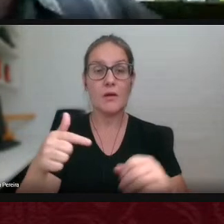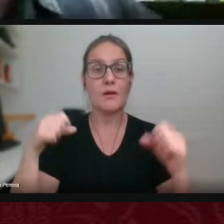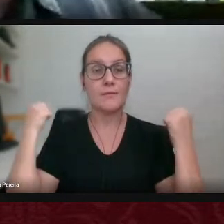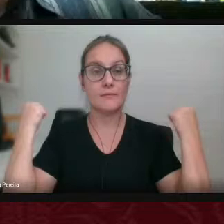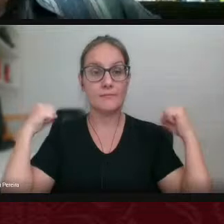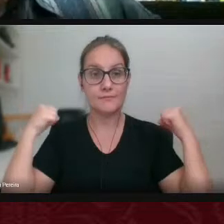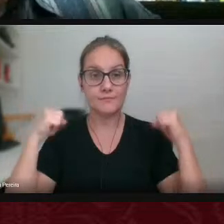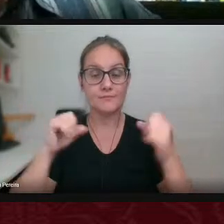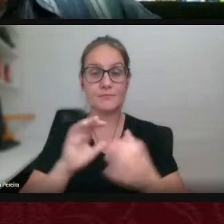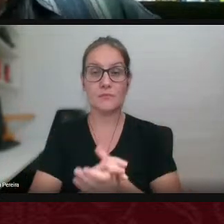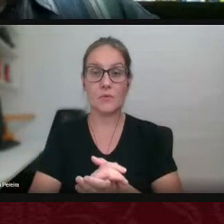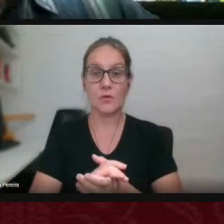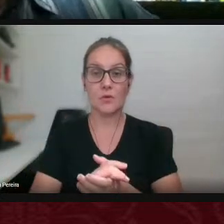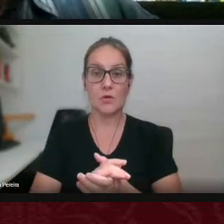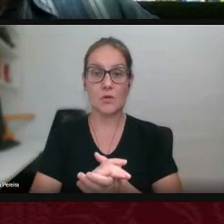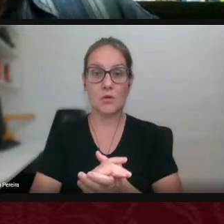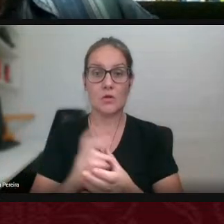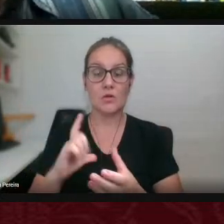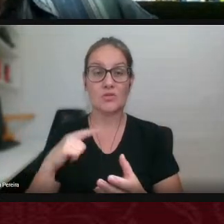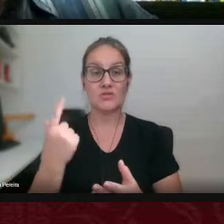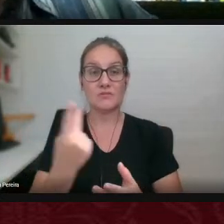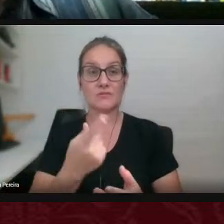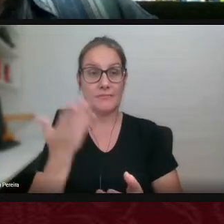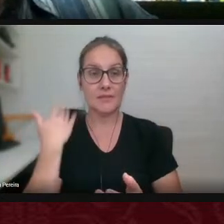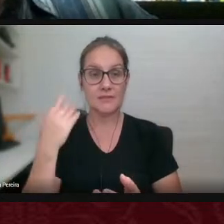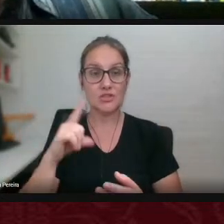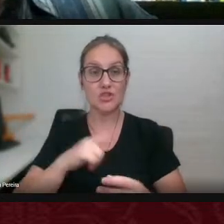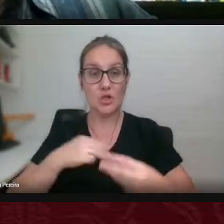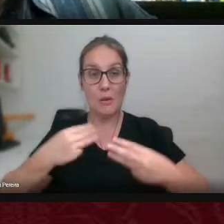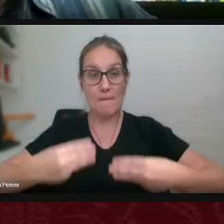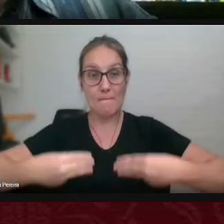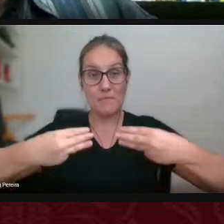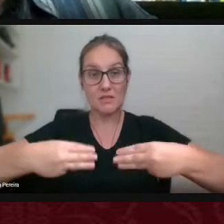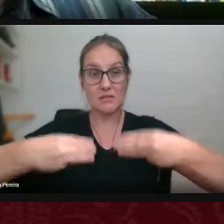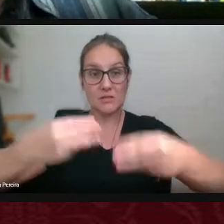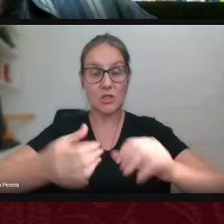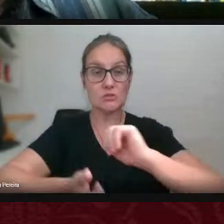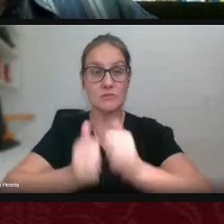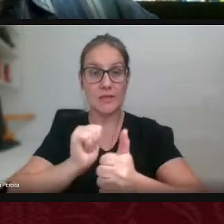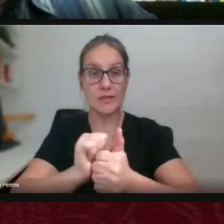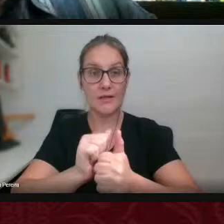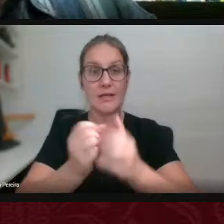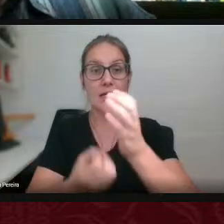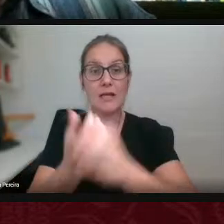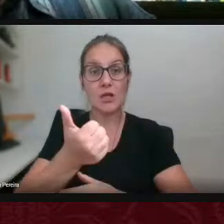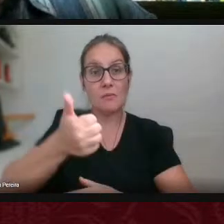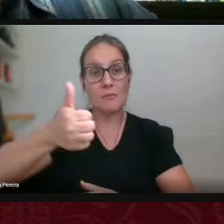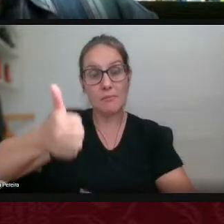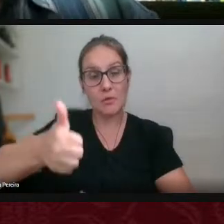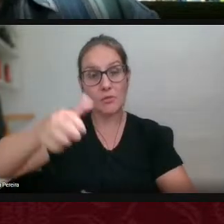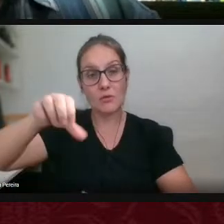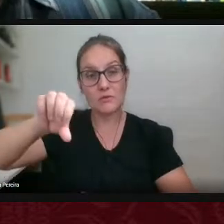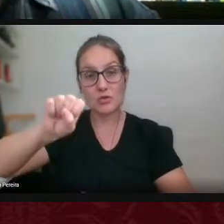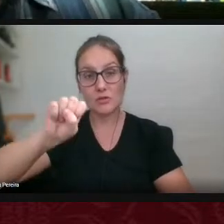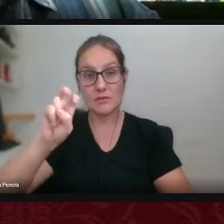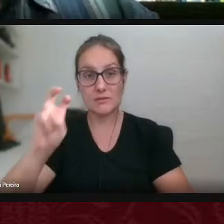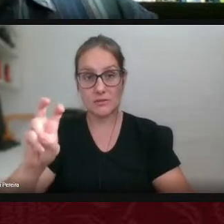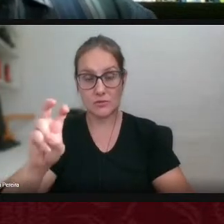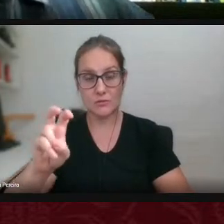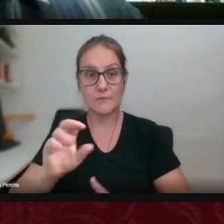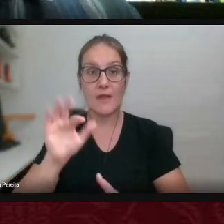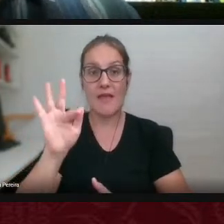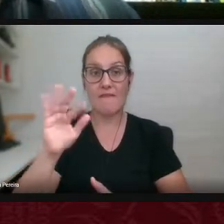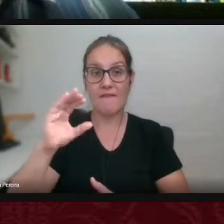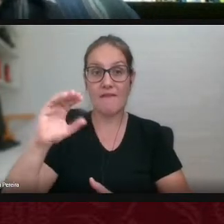nós tínhamos o Ministério do Esporte que foi criado em 1995 por Fernando Henrique Cardoso esse